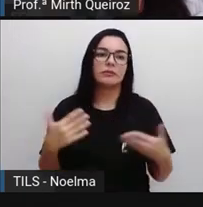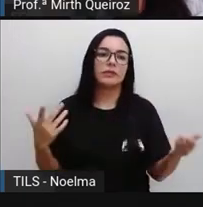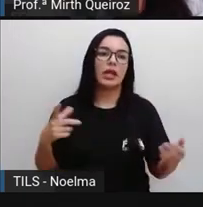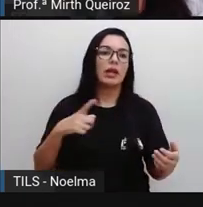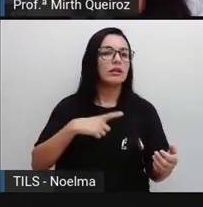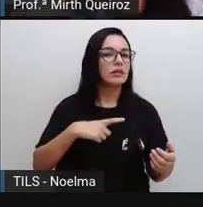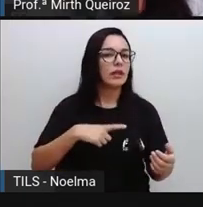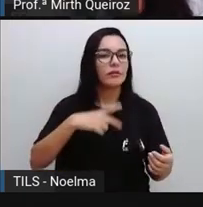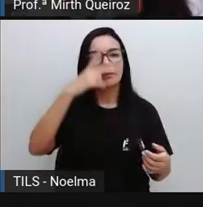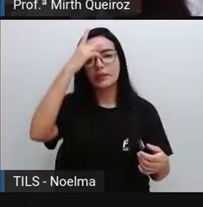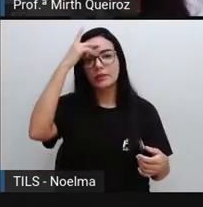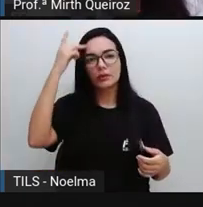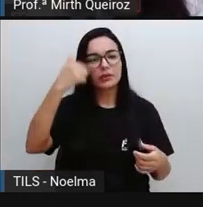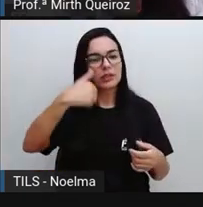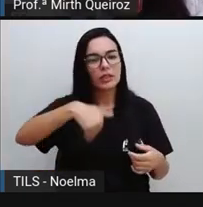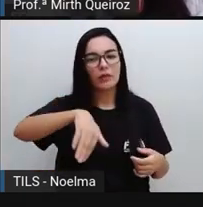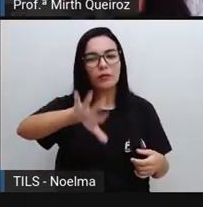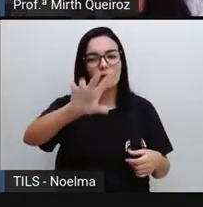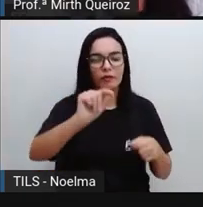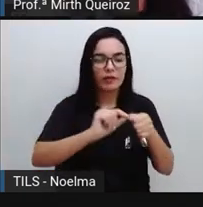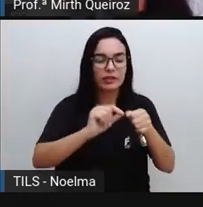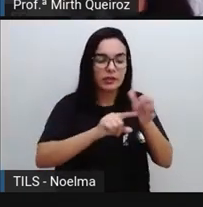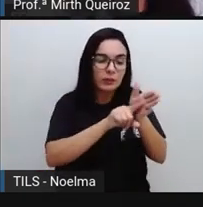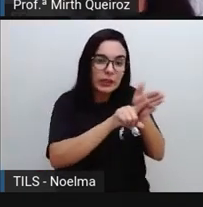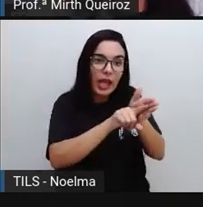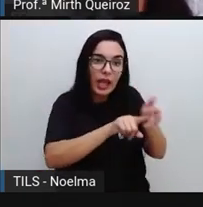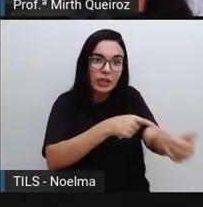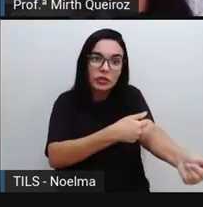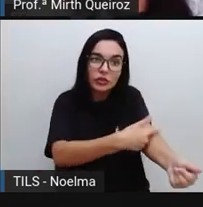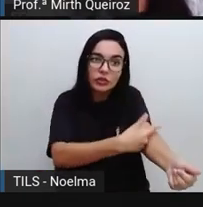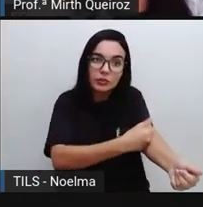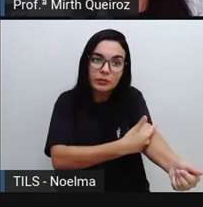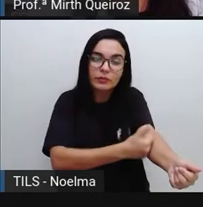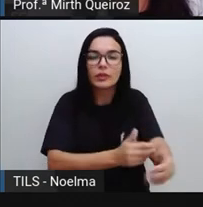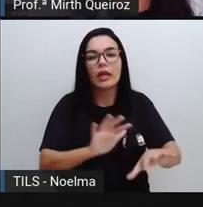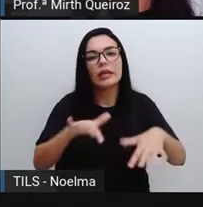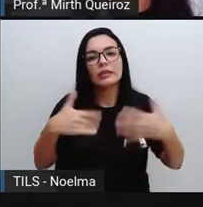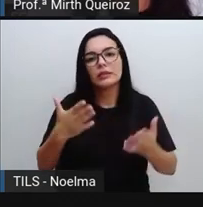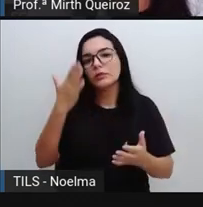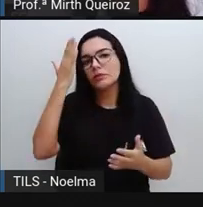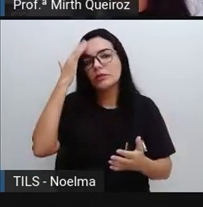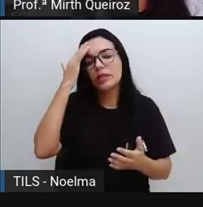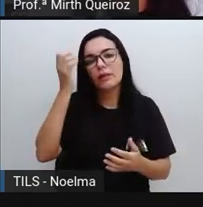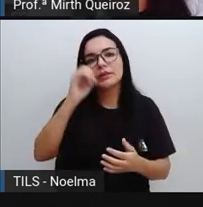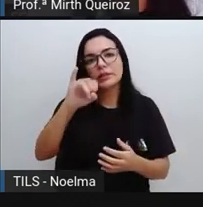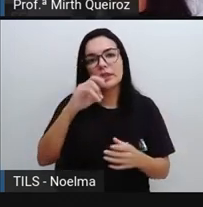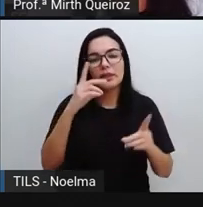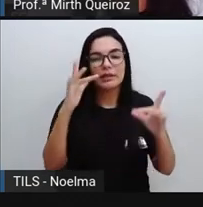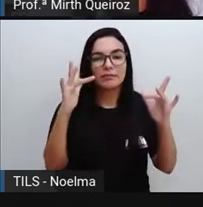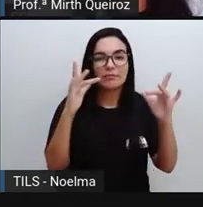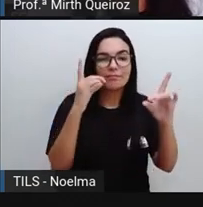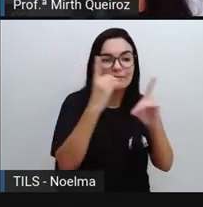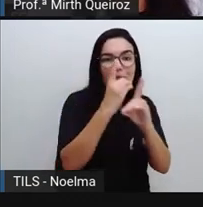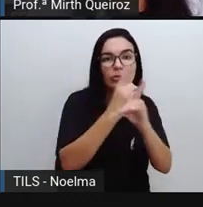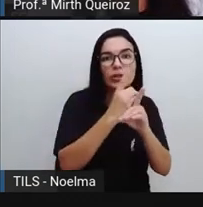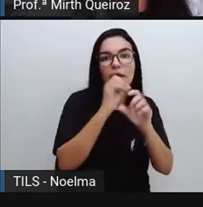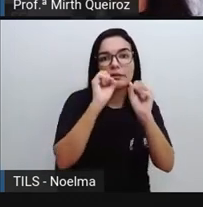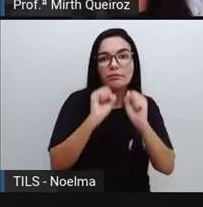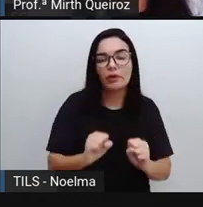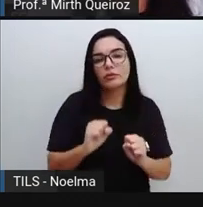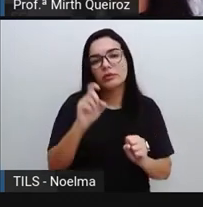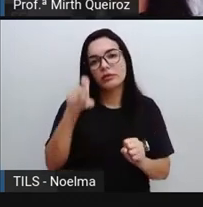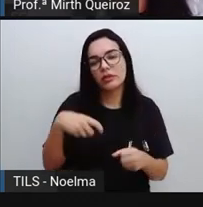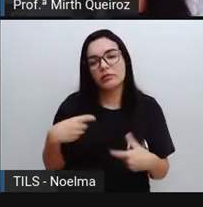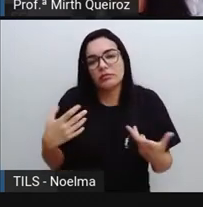procuraram hospitais, não fizeram testes. Então, não teve como ser identificado. E fora